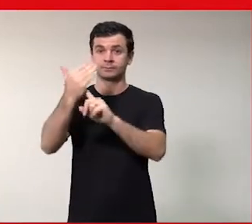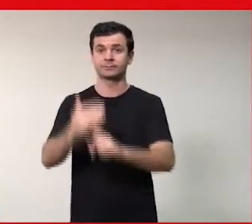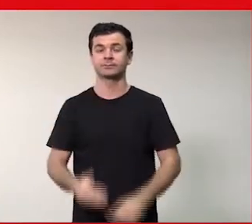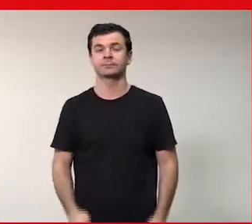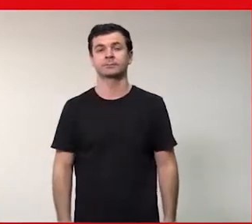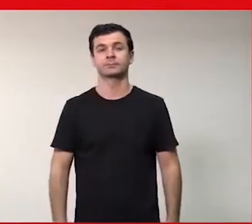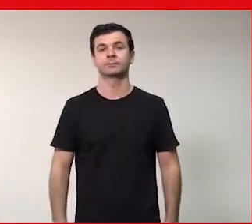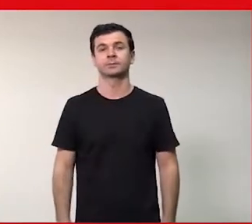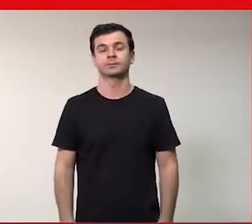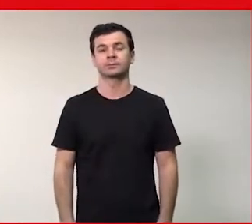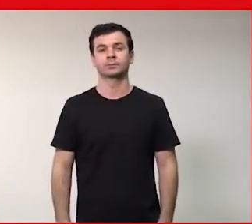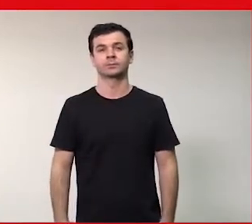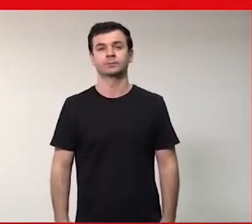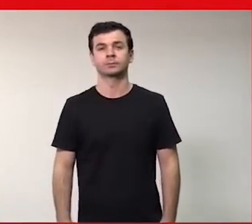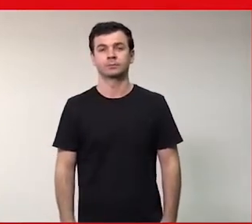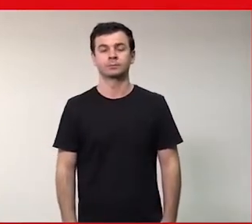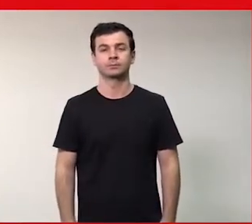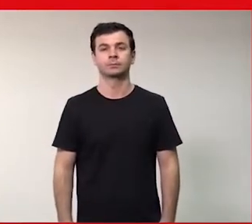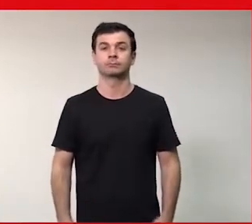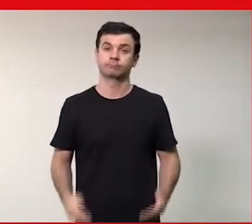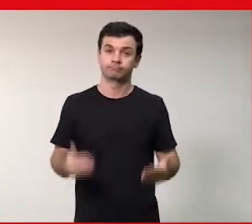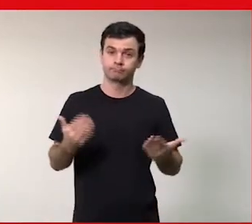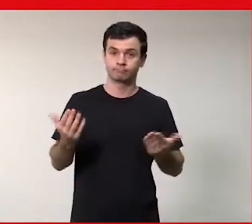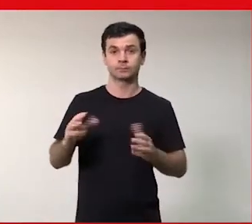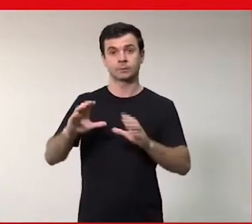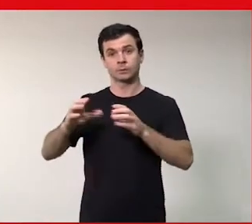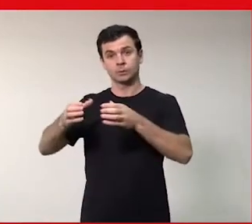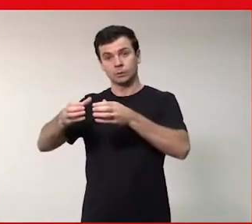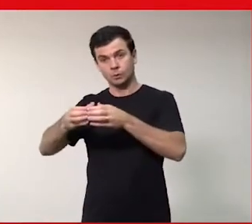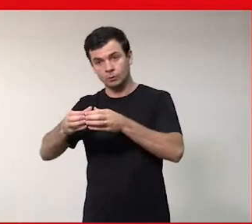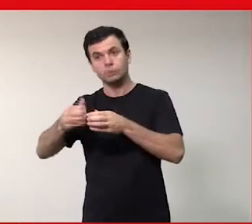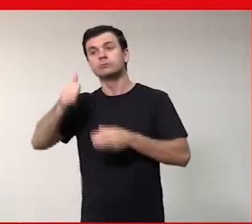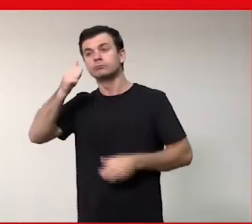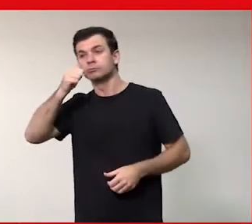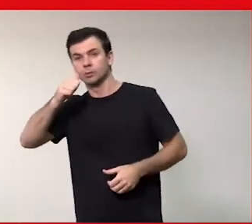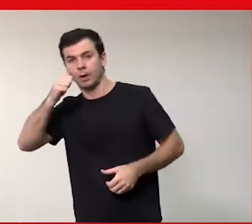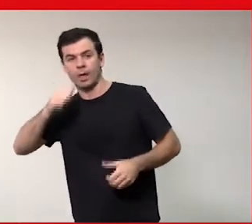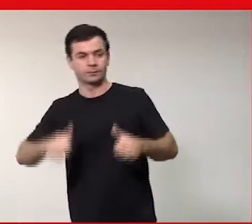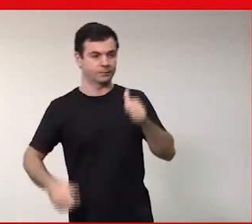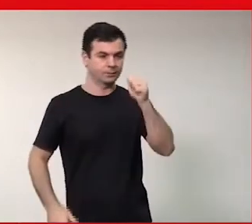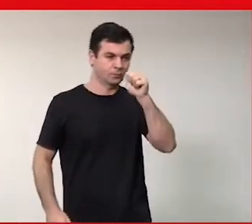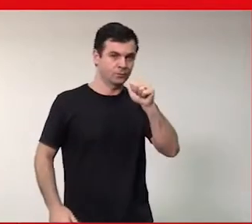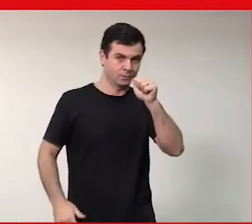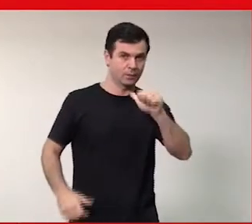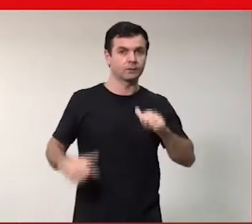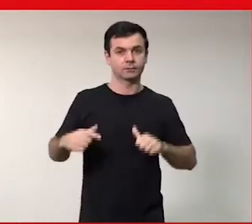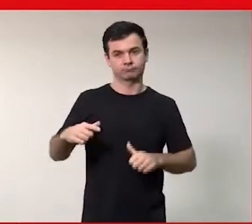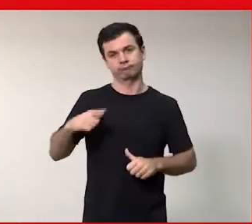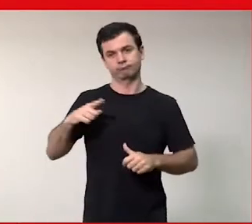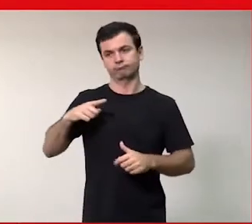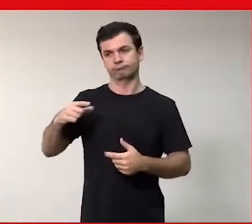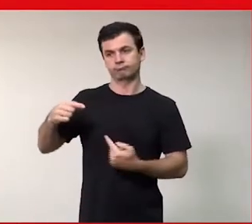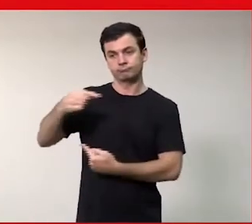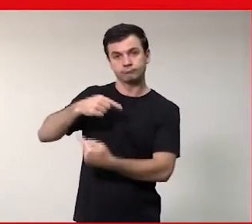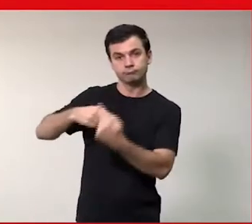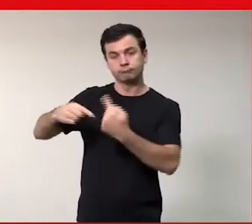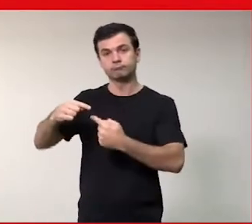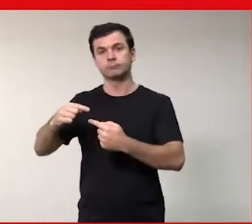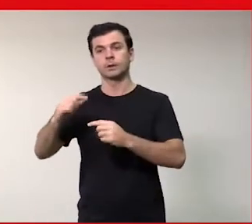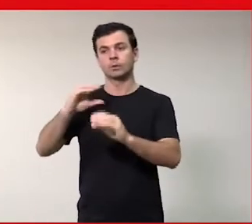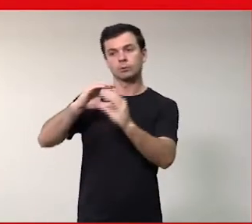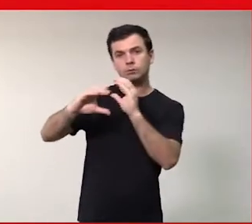Próximo. Então, o grupo Eldo por Elas tem várias linhas de atuação, uma delas é comunicação, traz